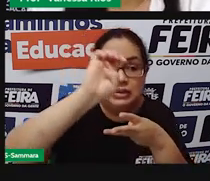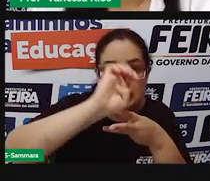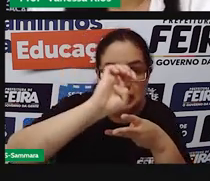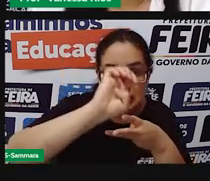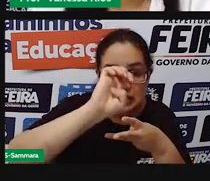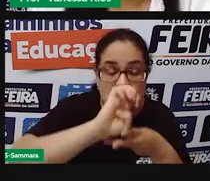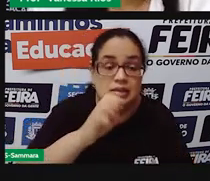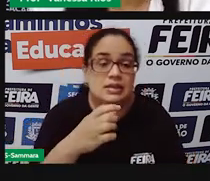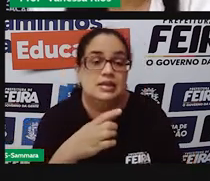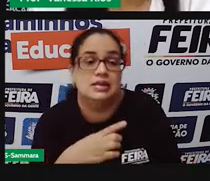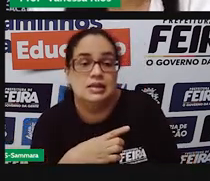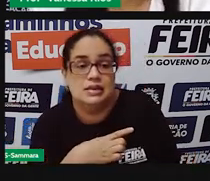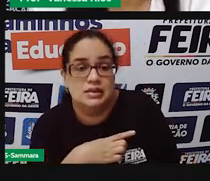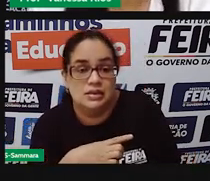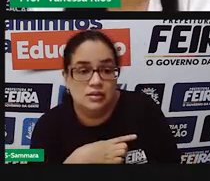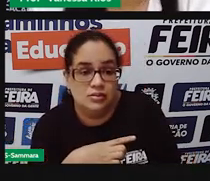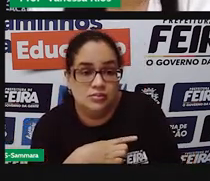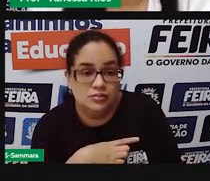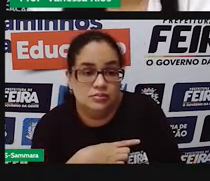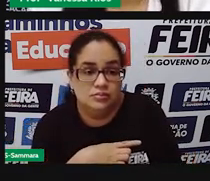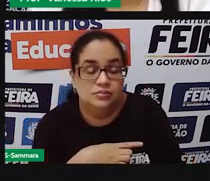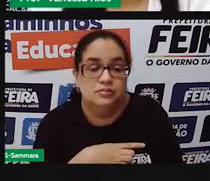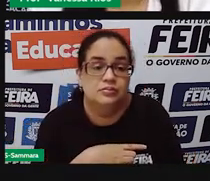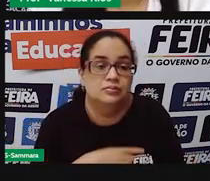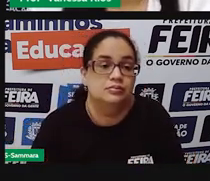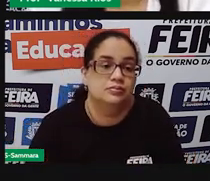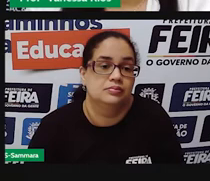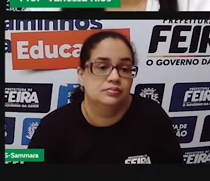representado pelo prefeito, né, ele vai